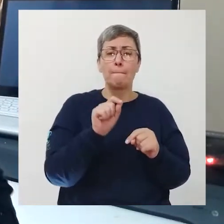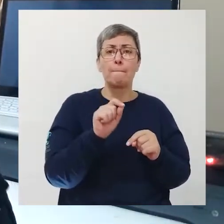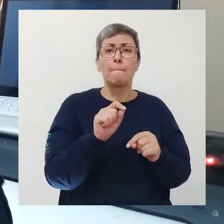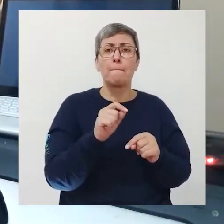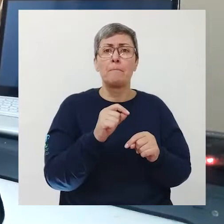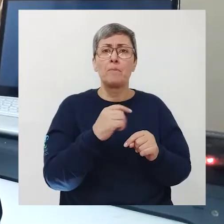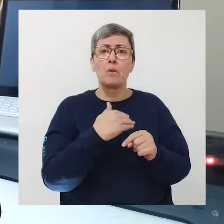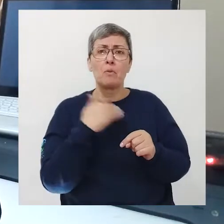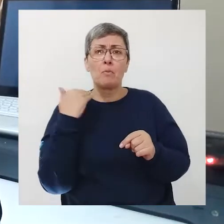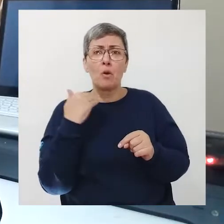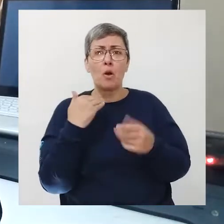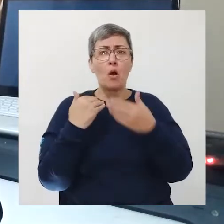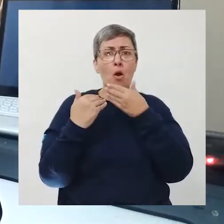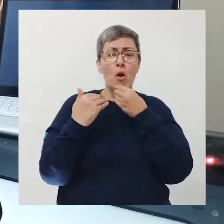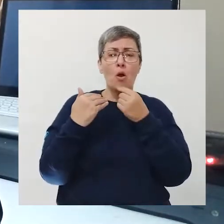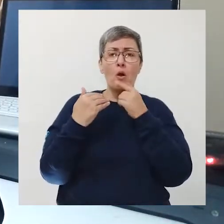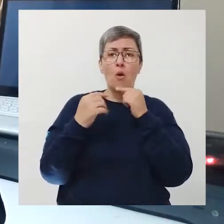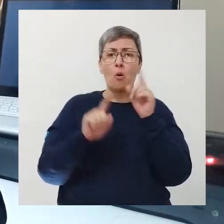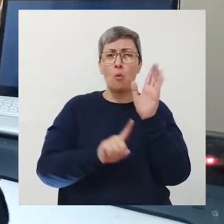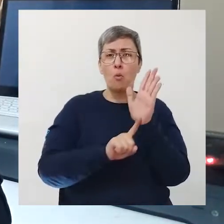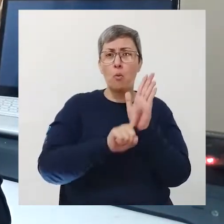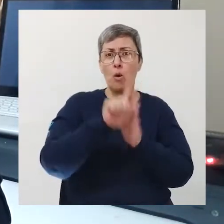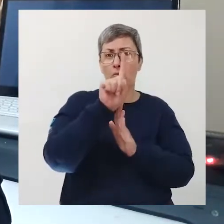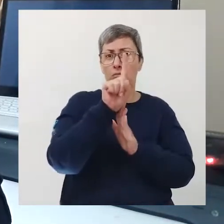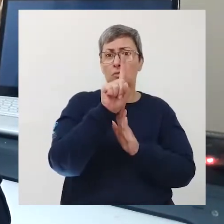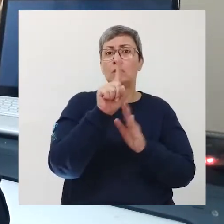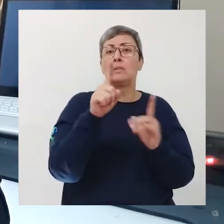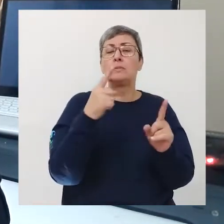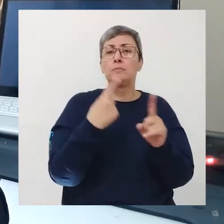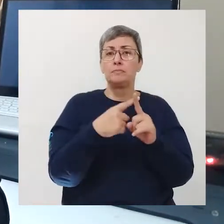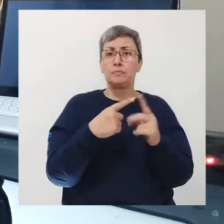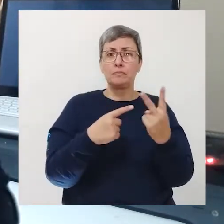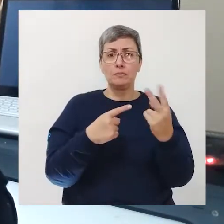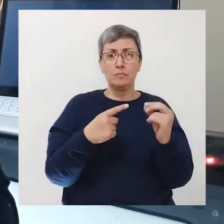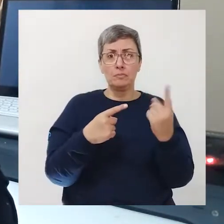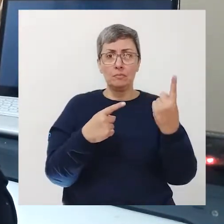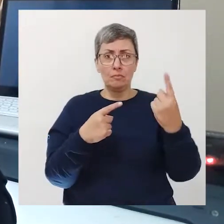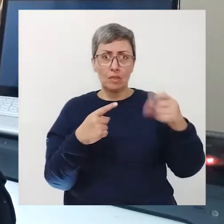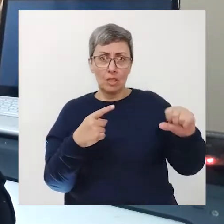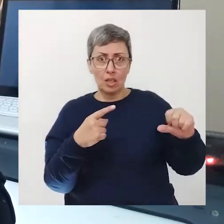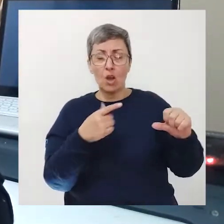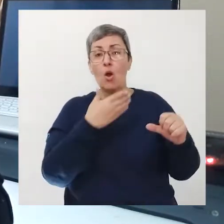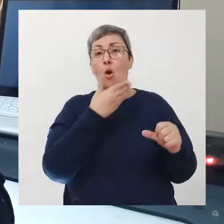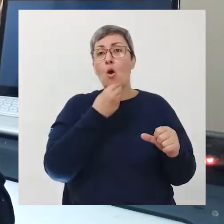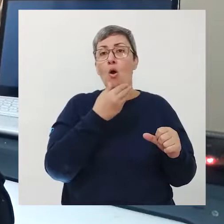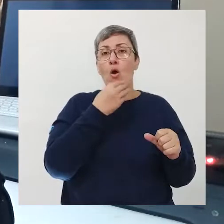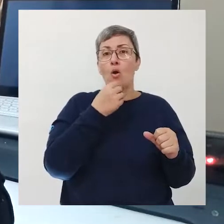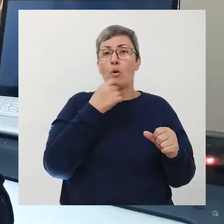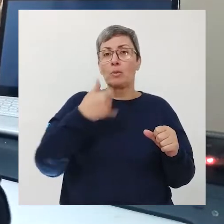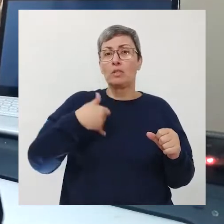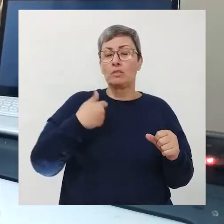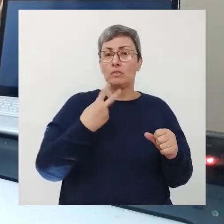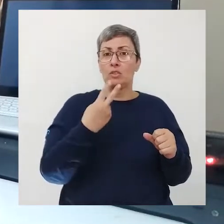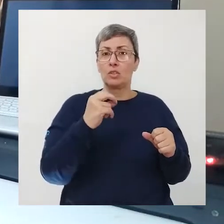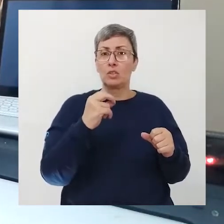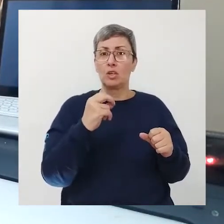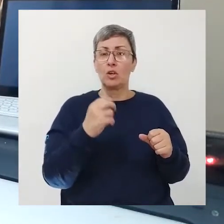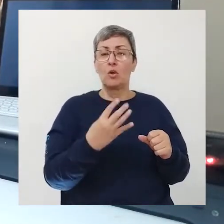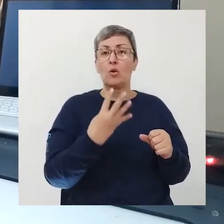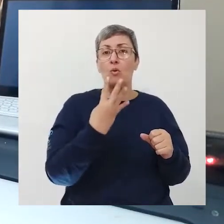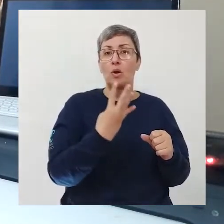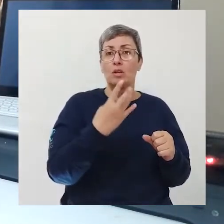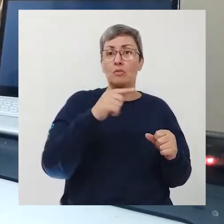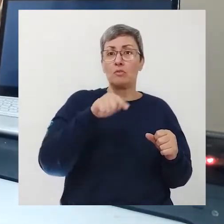sobremortalidade masculina atinge o seu pico Em 2019, um homem de 20 anos tinha 4